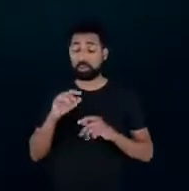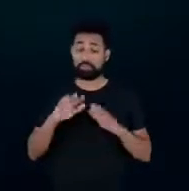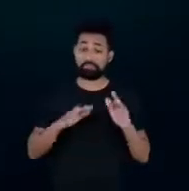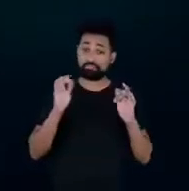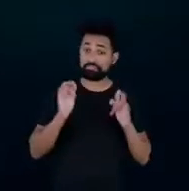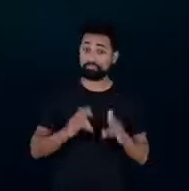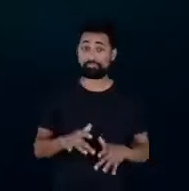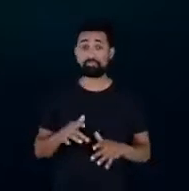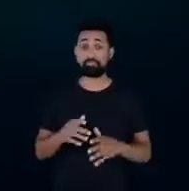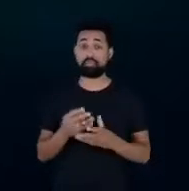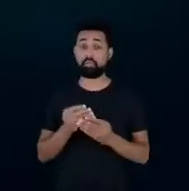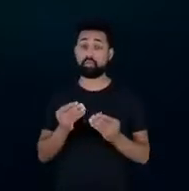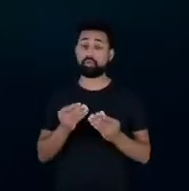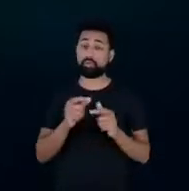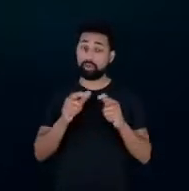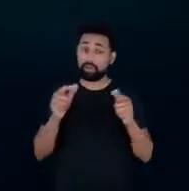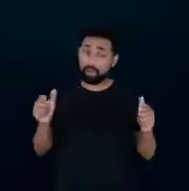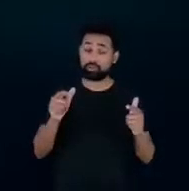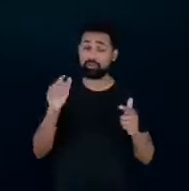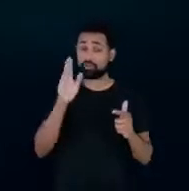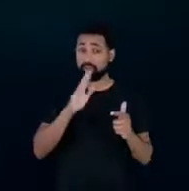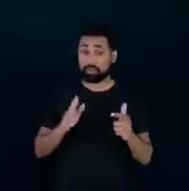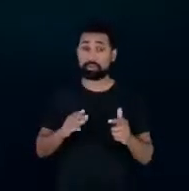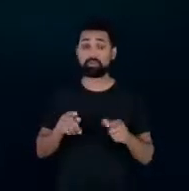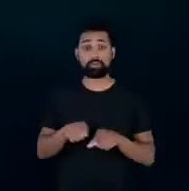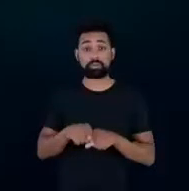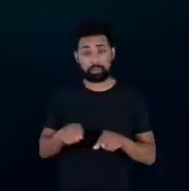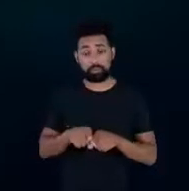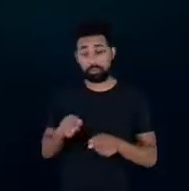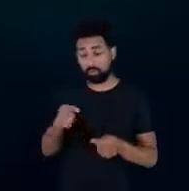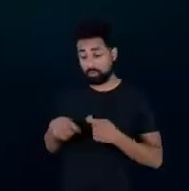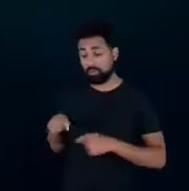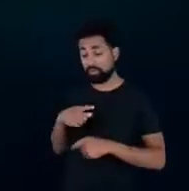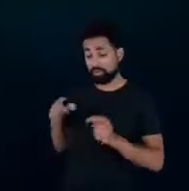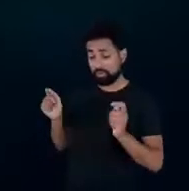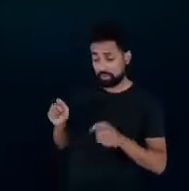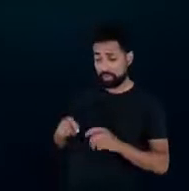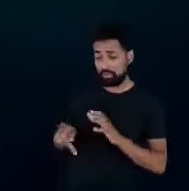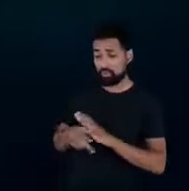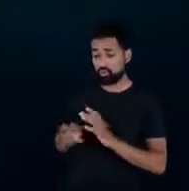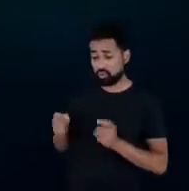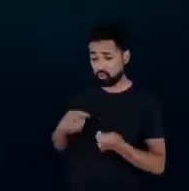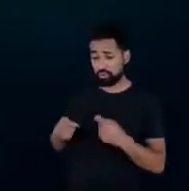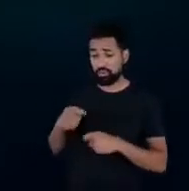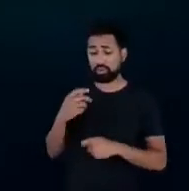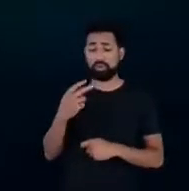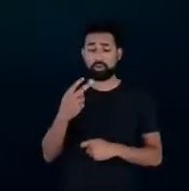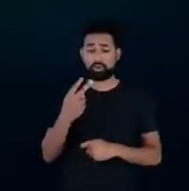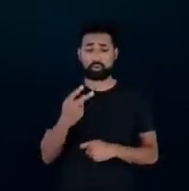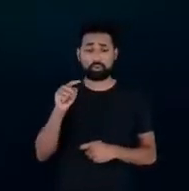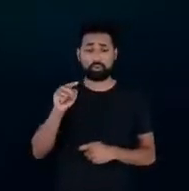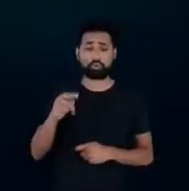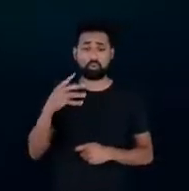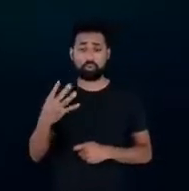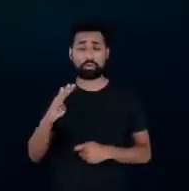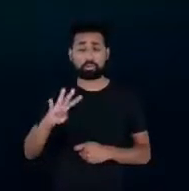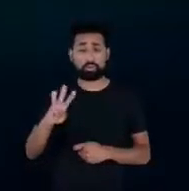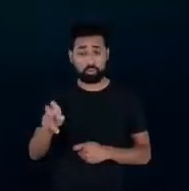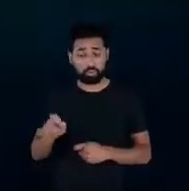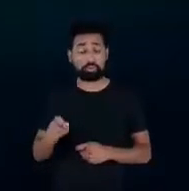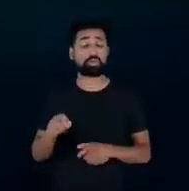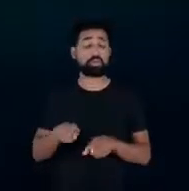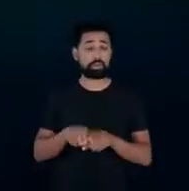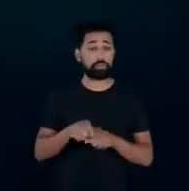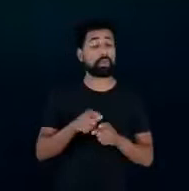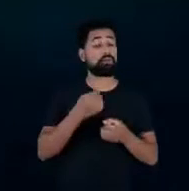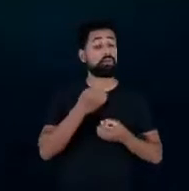no Brasil comércio e serviço a gente tem um potencial de economia de 2.4 bilhões isso também dados de 2018 a